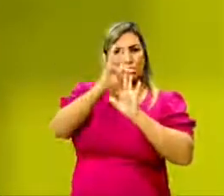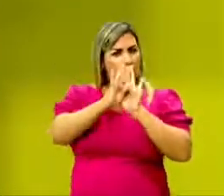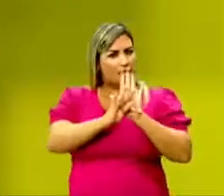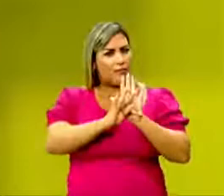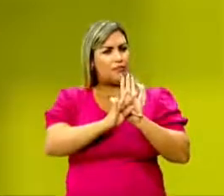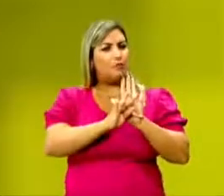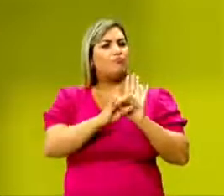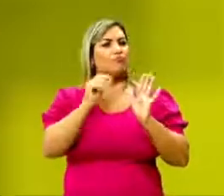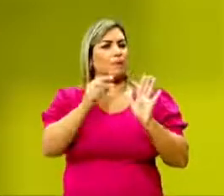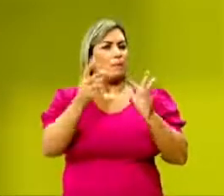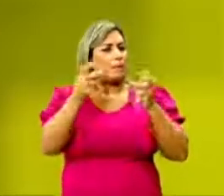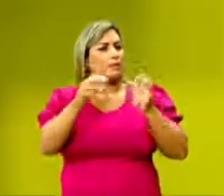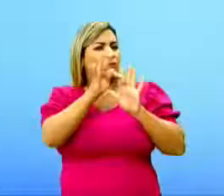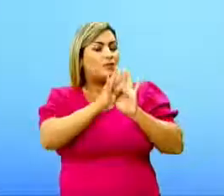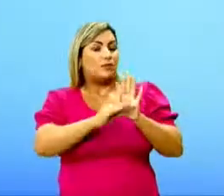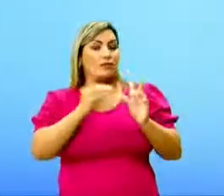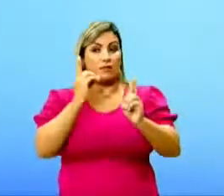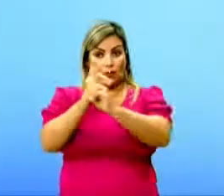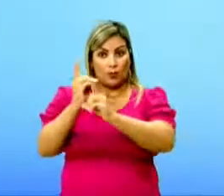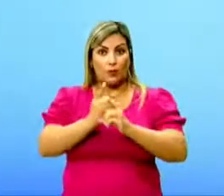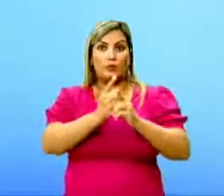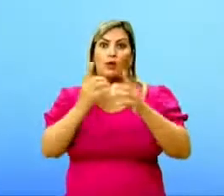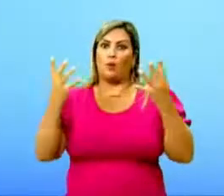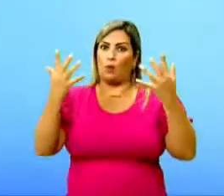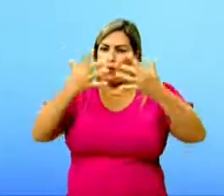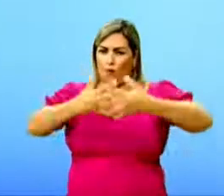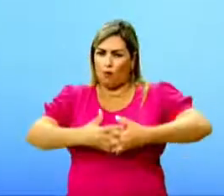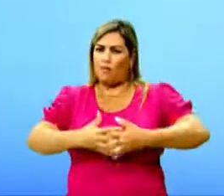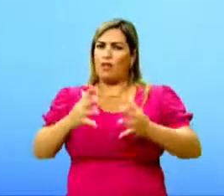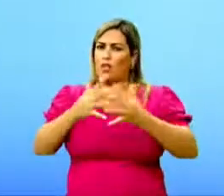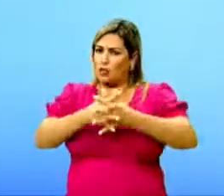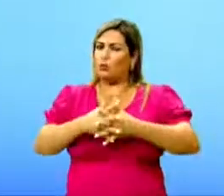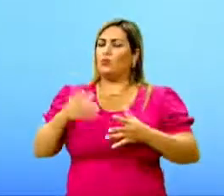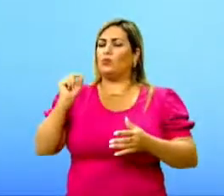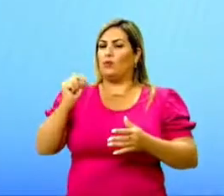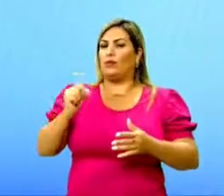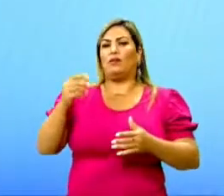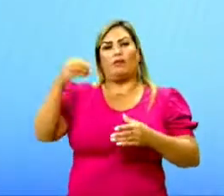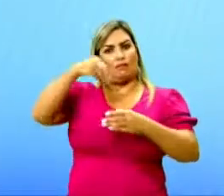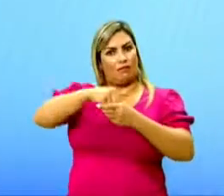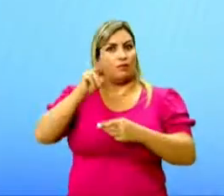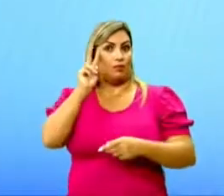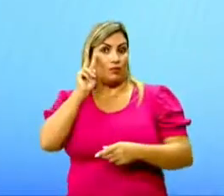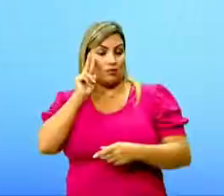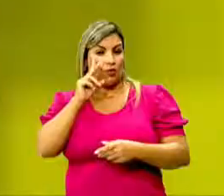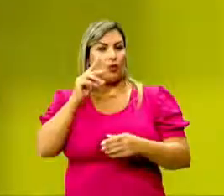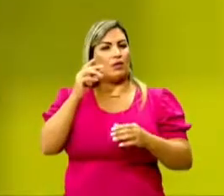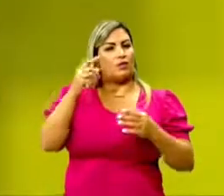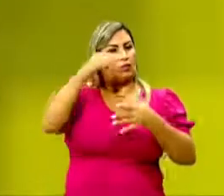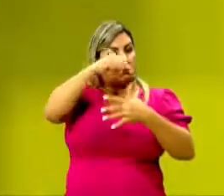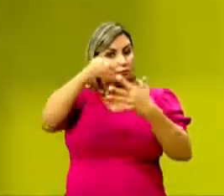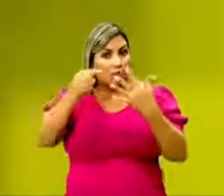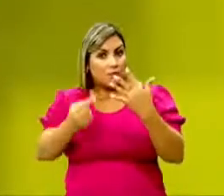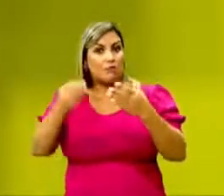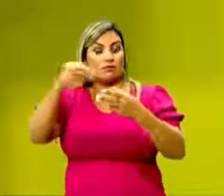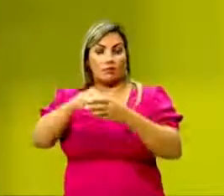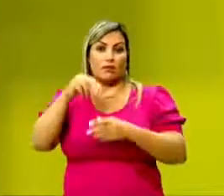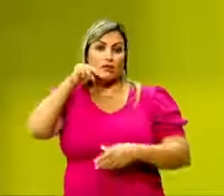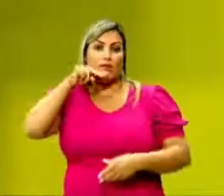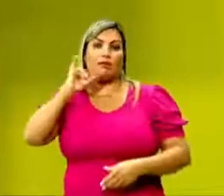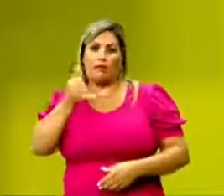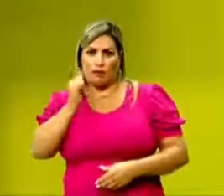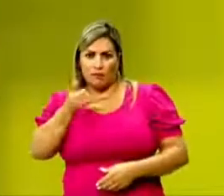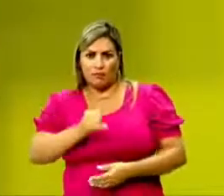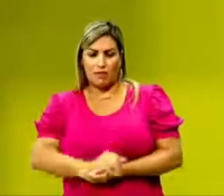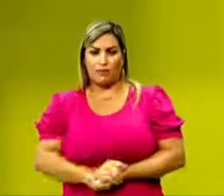texto? Identificar o conflito gerador do enredo e os elementos que constroem a narrativa. Então, todas as vezes